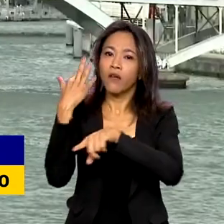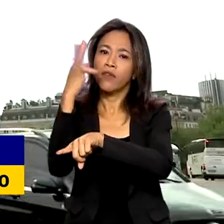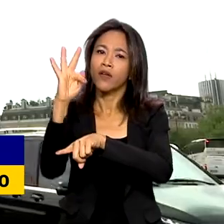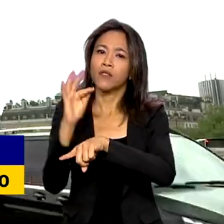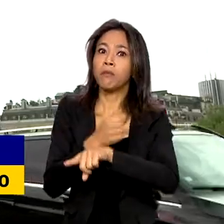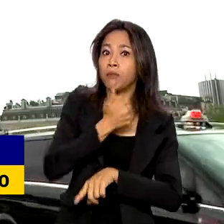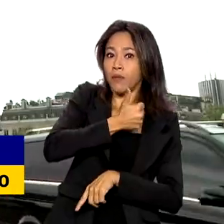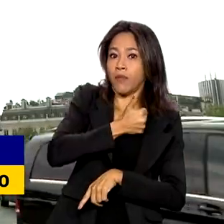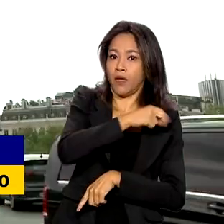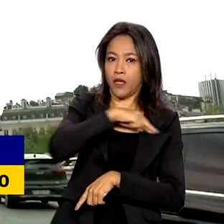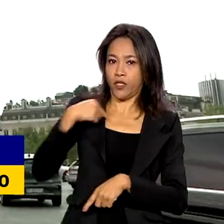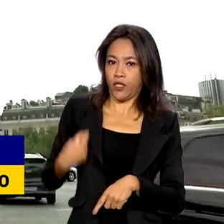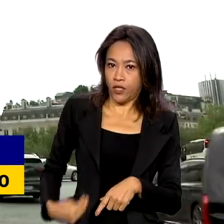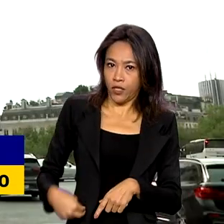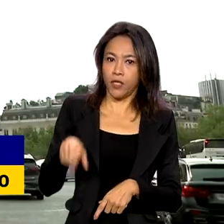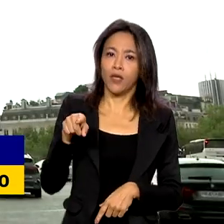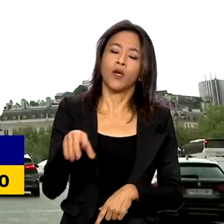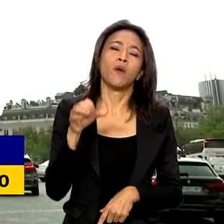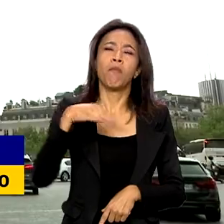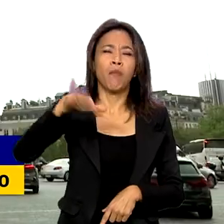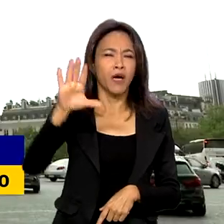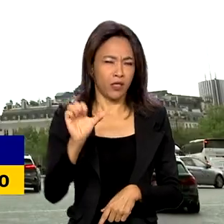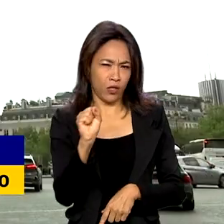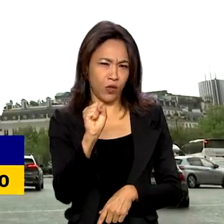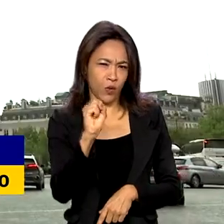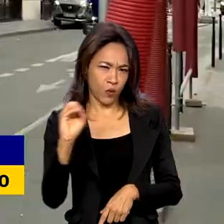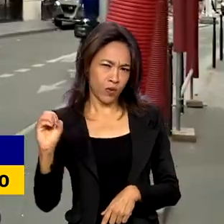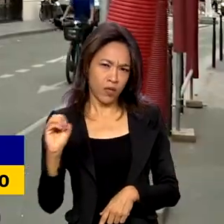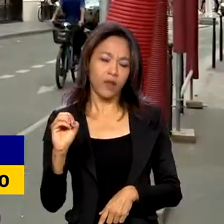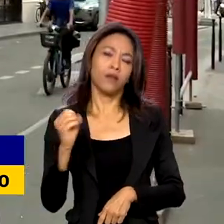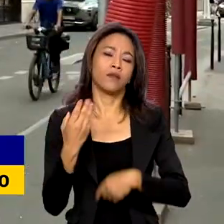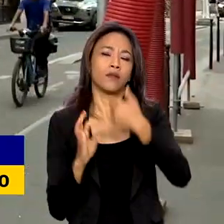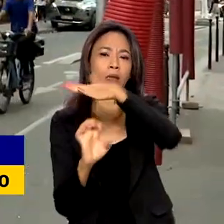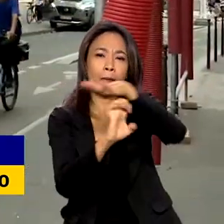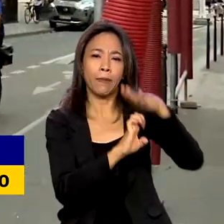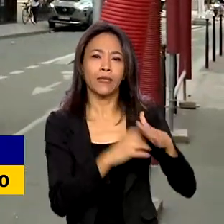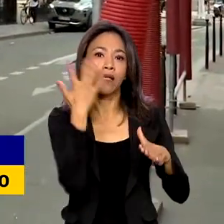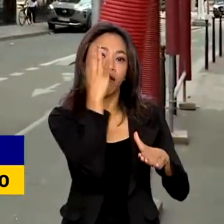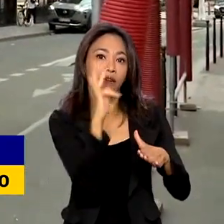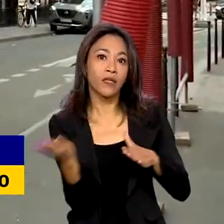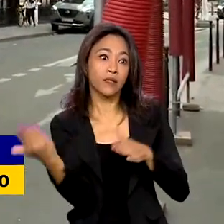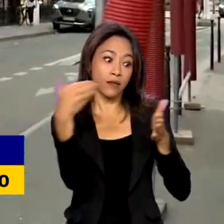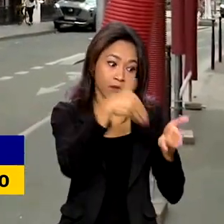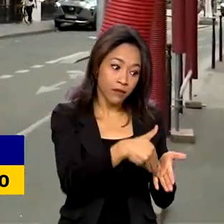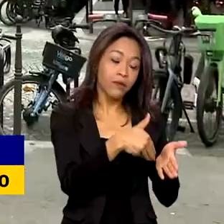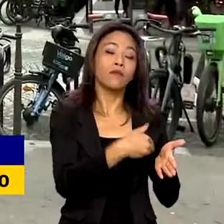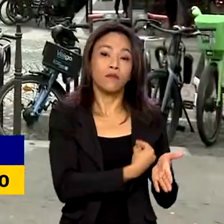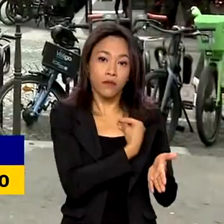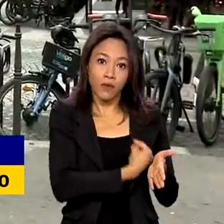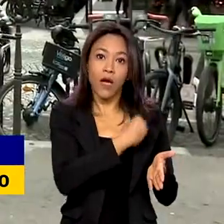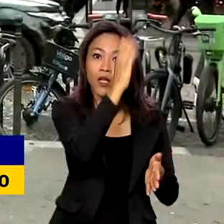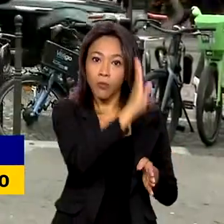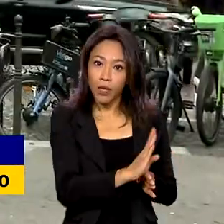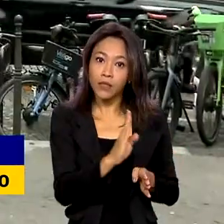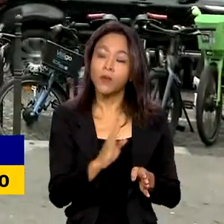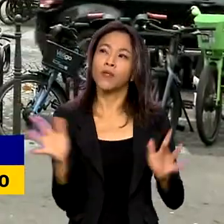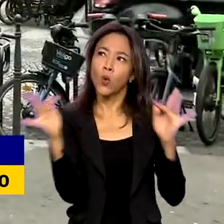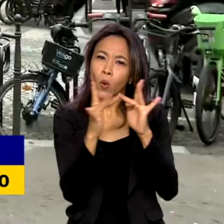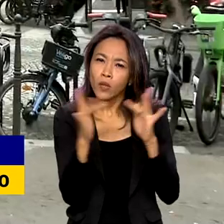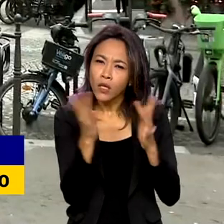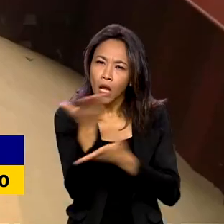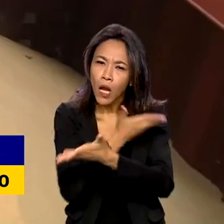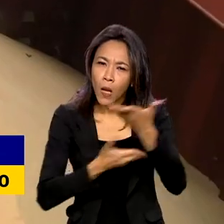Atualmente, 860 empresas francesas estão instaladas em solo brasileiro. O intercâmbio comercial entre os dois países é bem